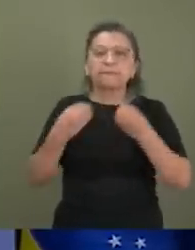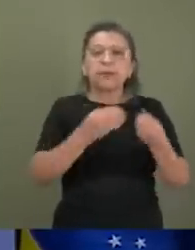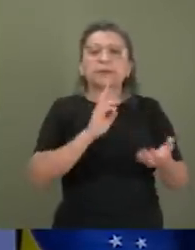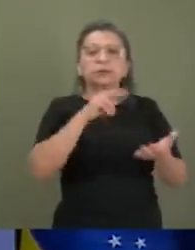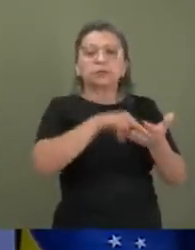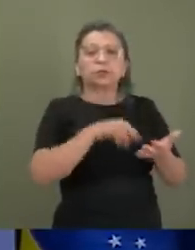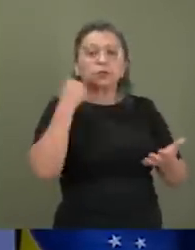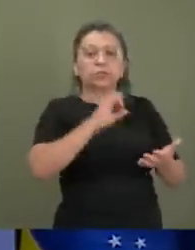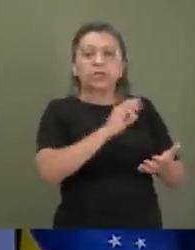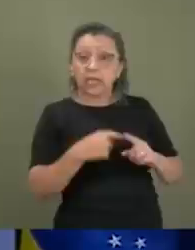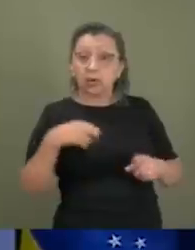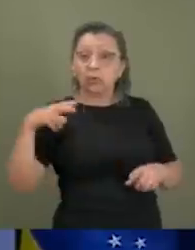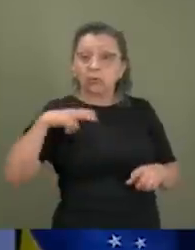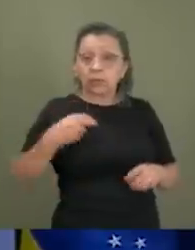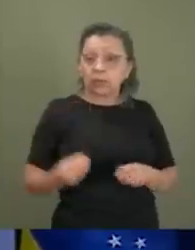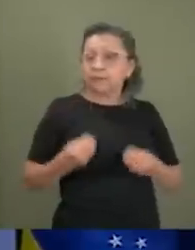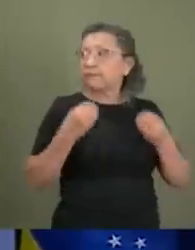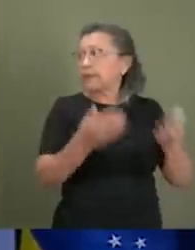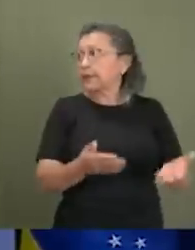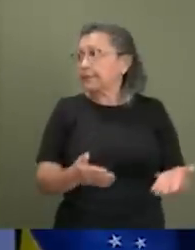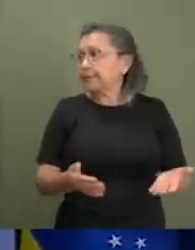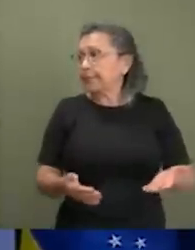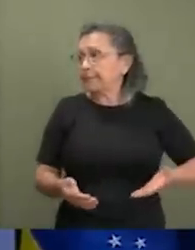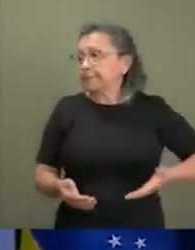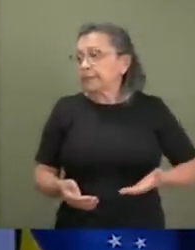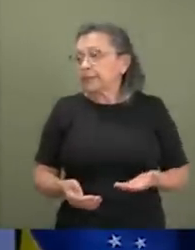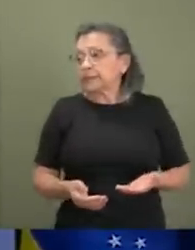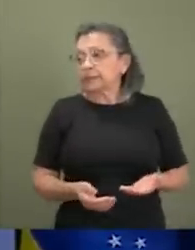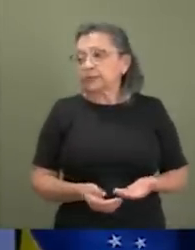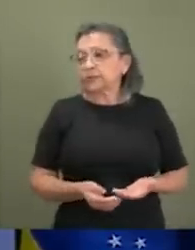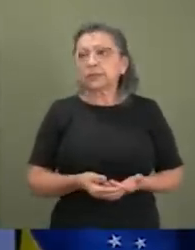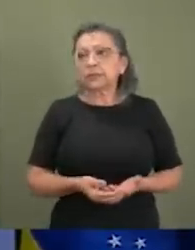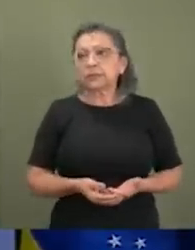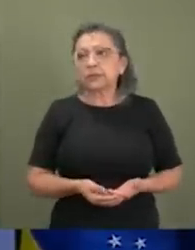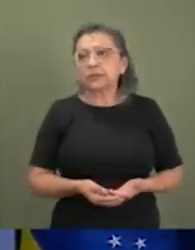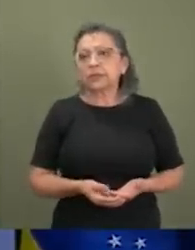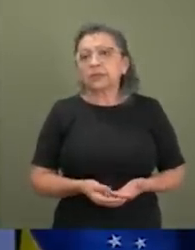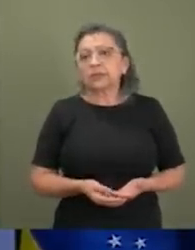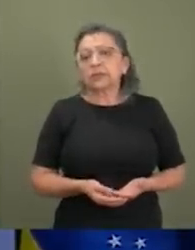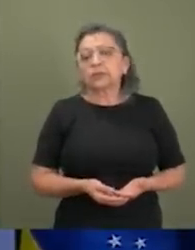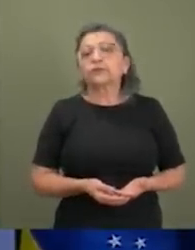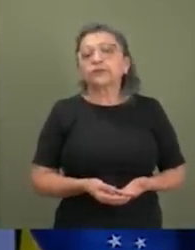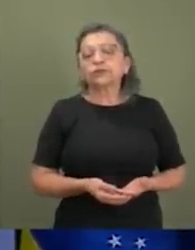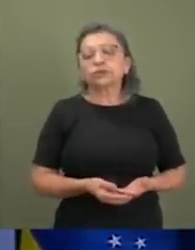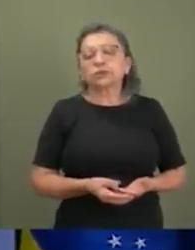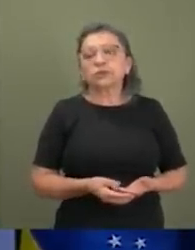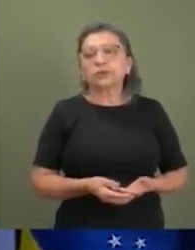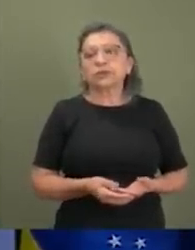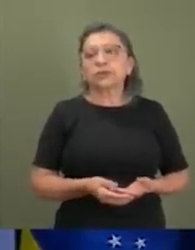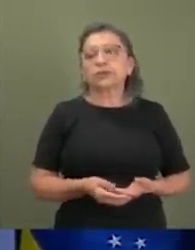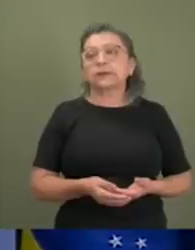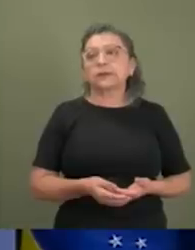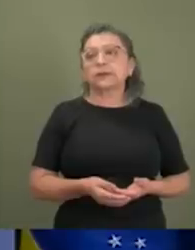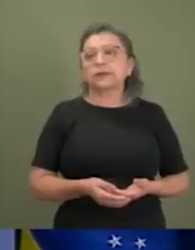pessoalmente, enviei esse texto e que eu acordei junto com a Abra Games para o Senador Irajá. E eu defendo que esse texto, que essa